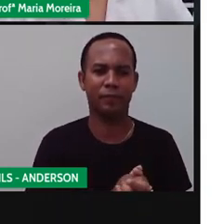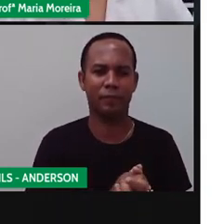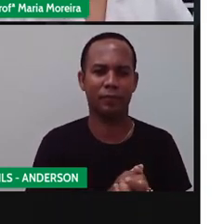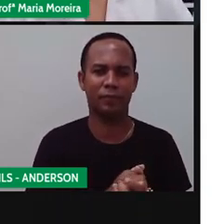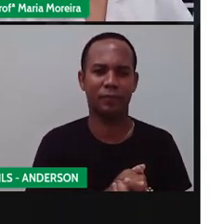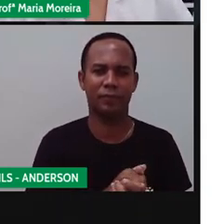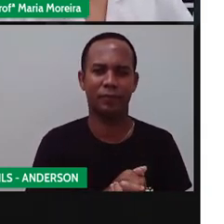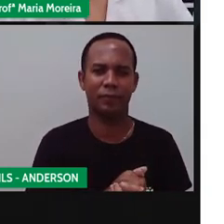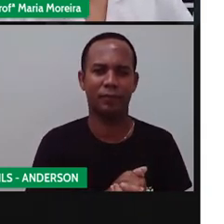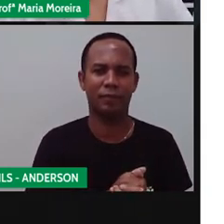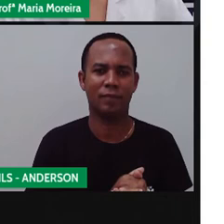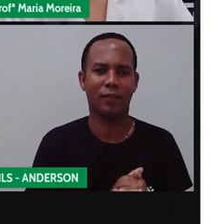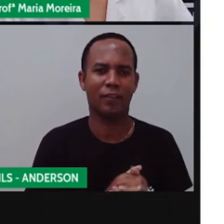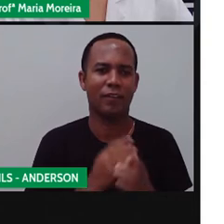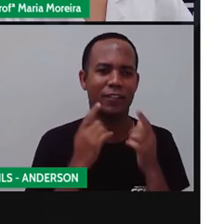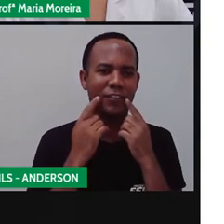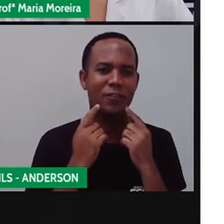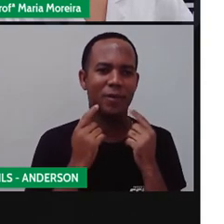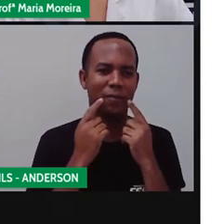também gosto muito. Ô, Anderson, gosta?